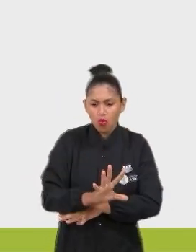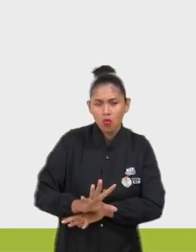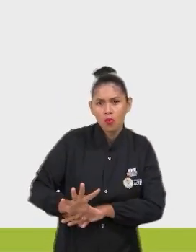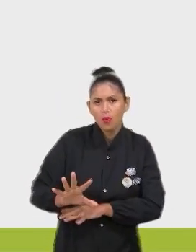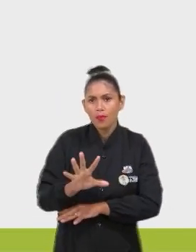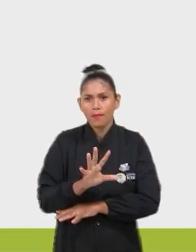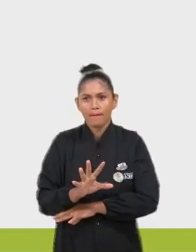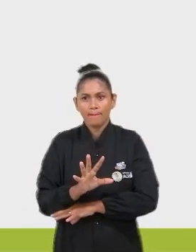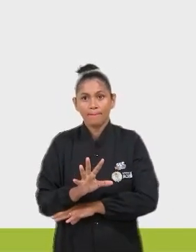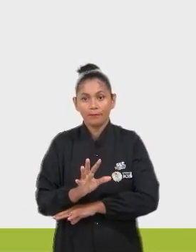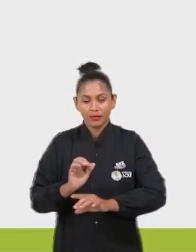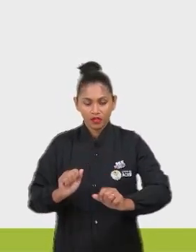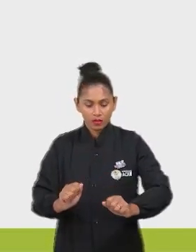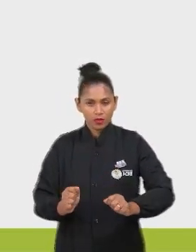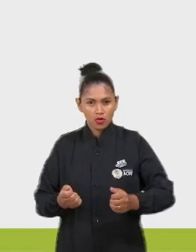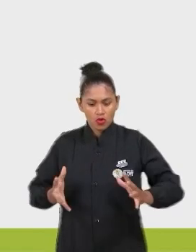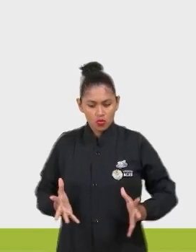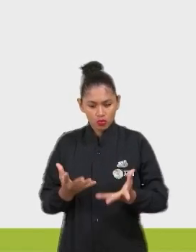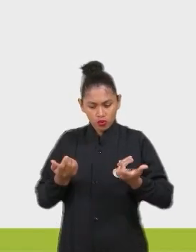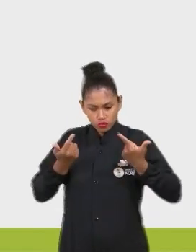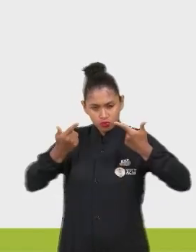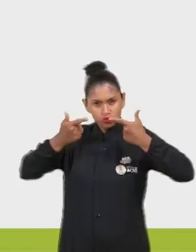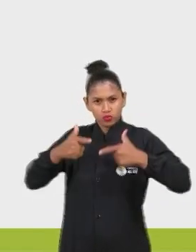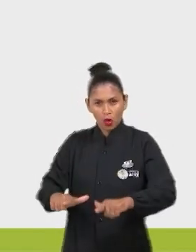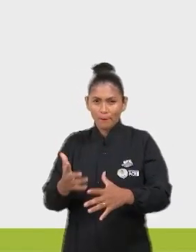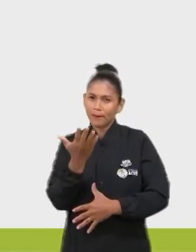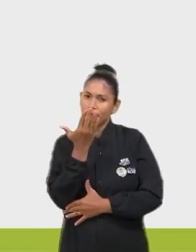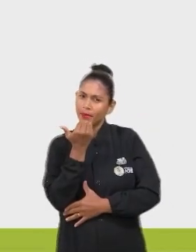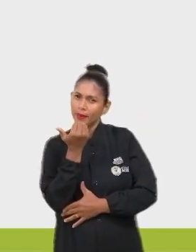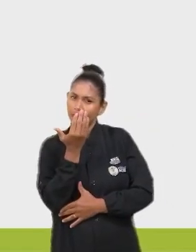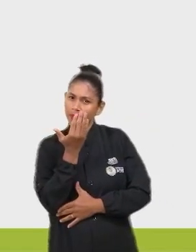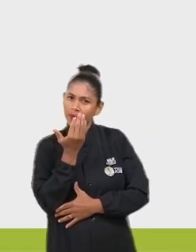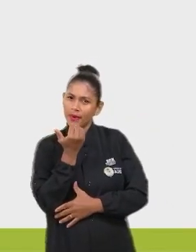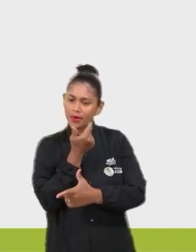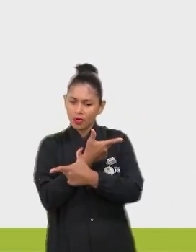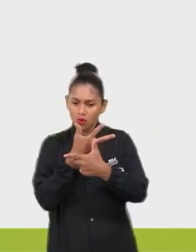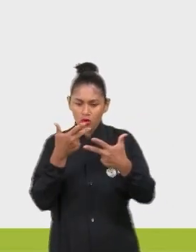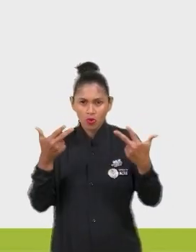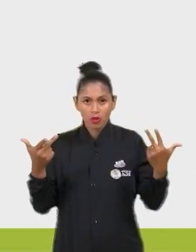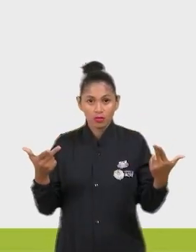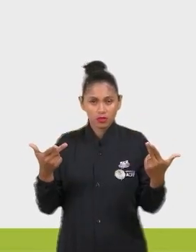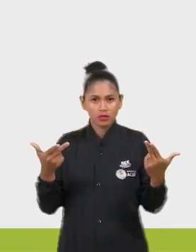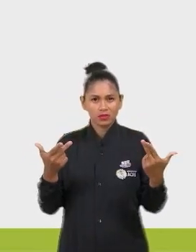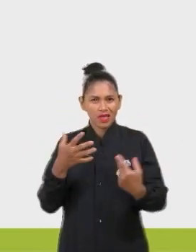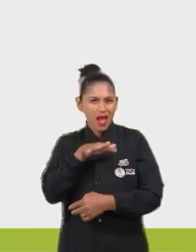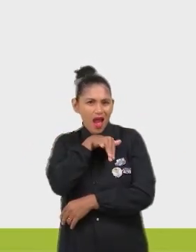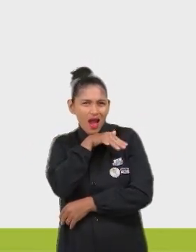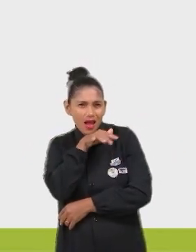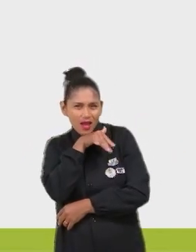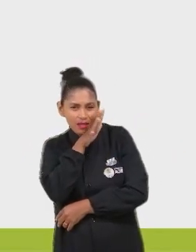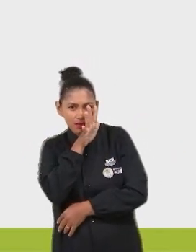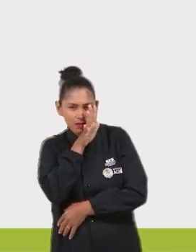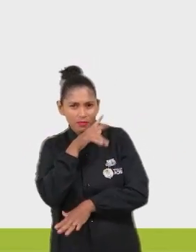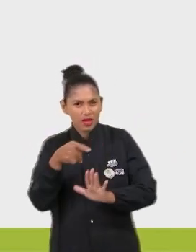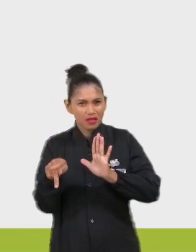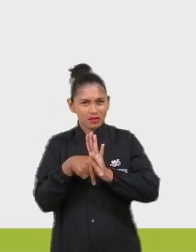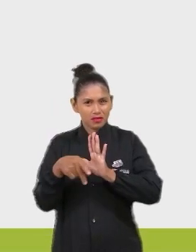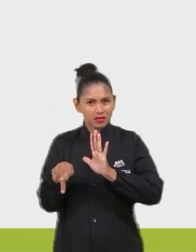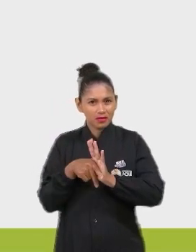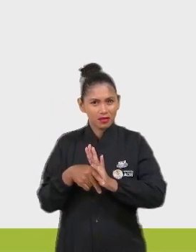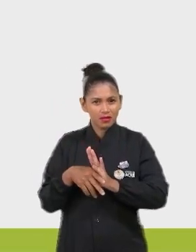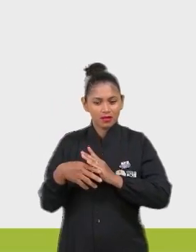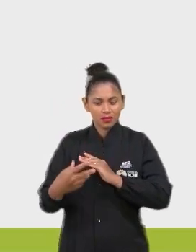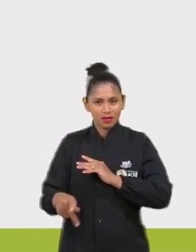Estimulam a competição por seus frutos entre animais típicos? Não, não tem relação com biodiversidade.